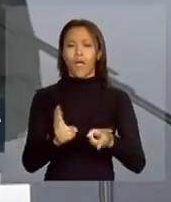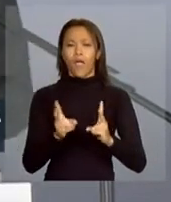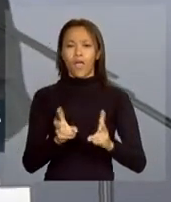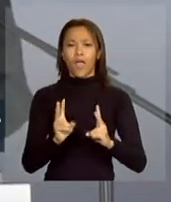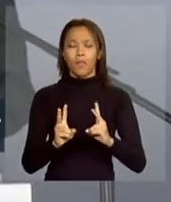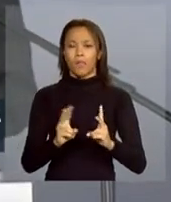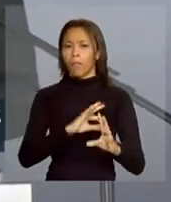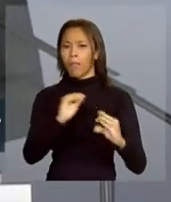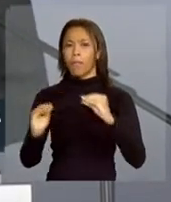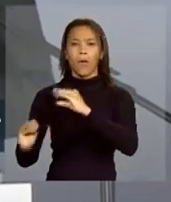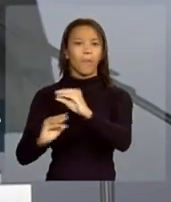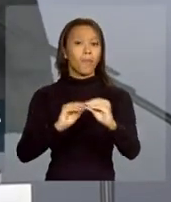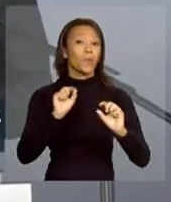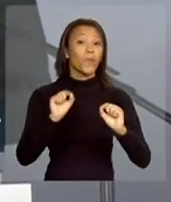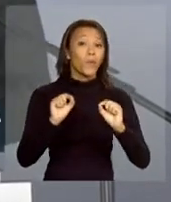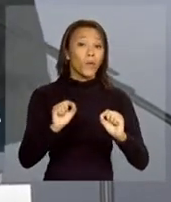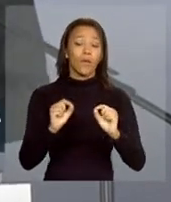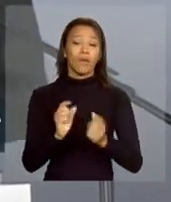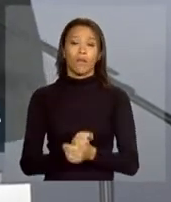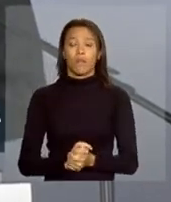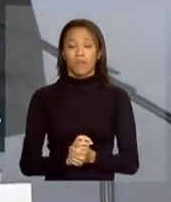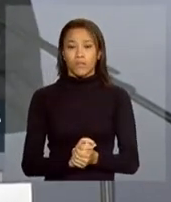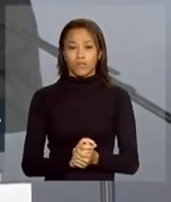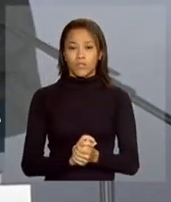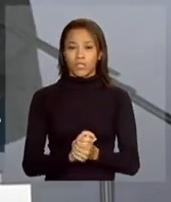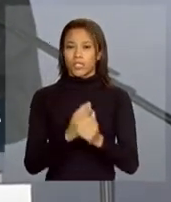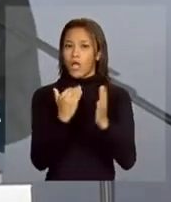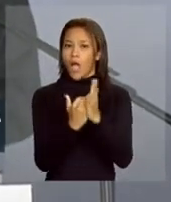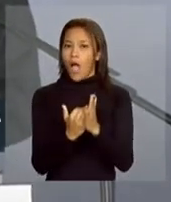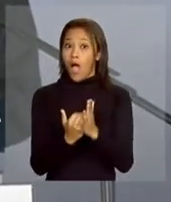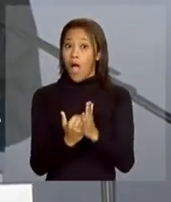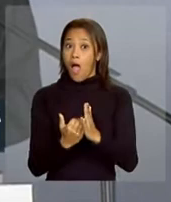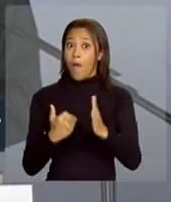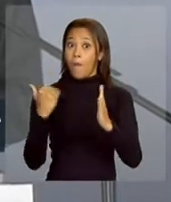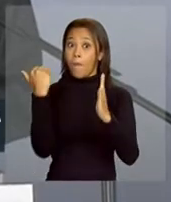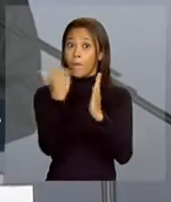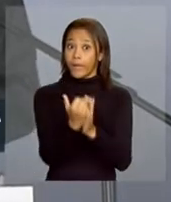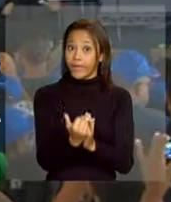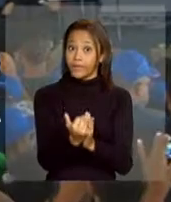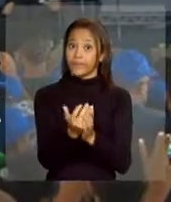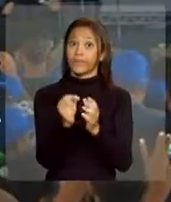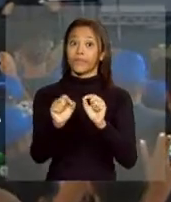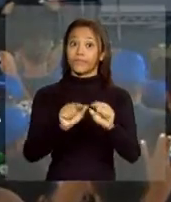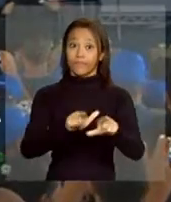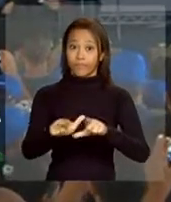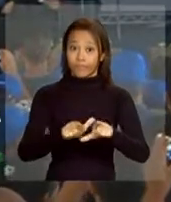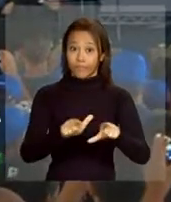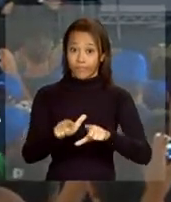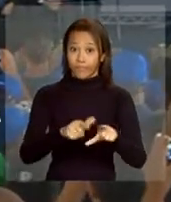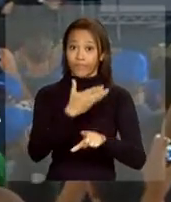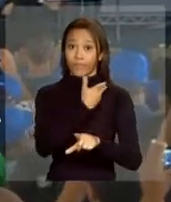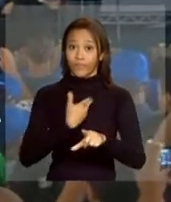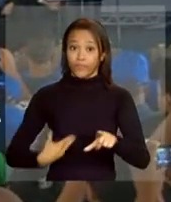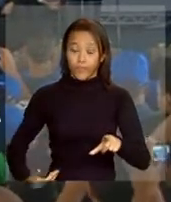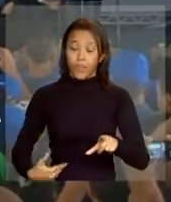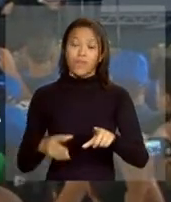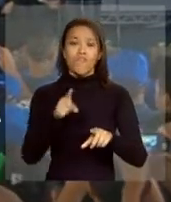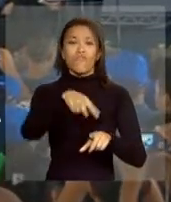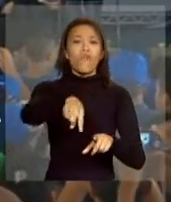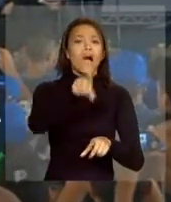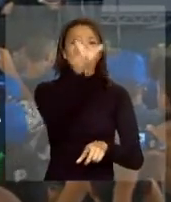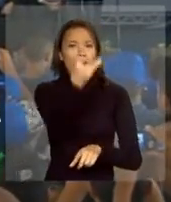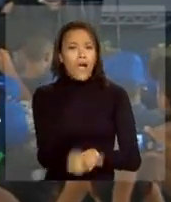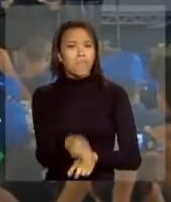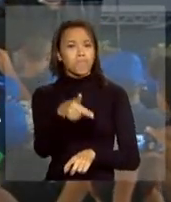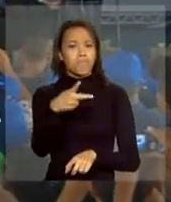de aumento da conta de serviço público. E a senhora disse o quê? A senhora não fez